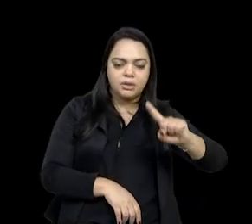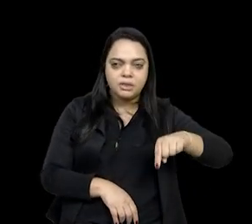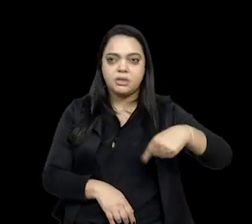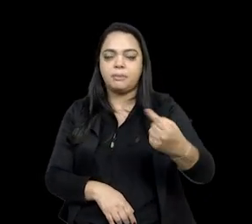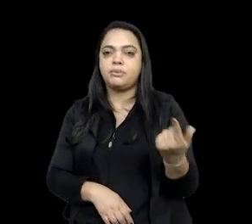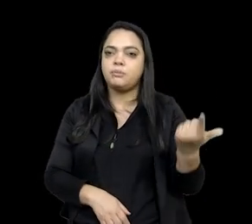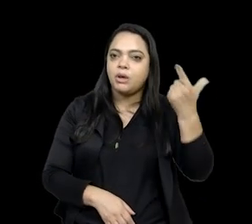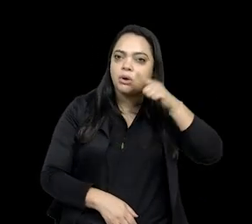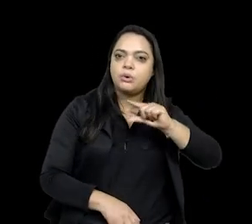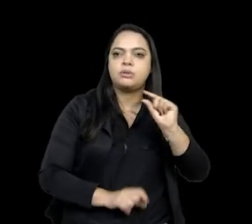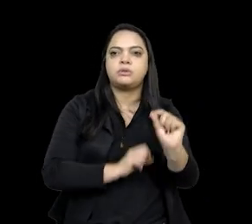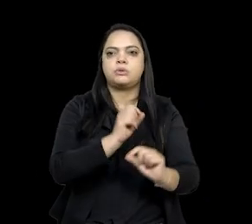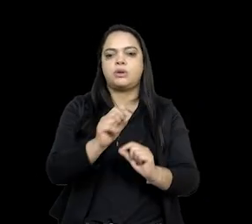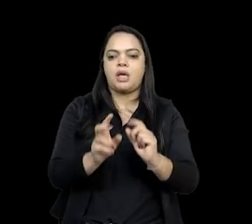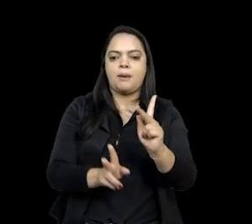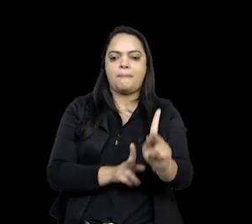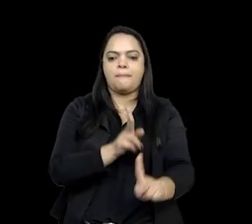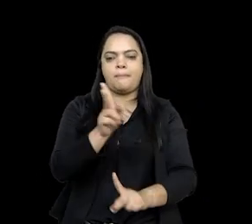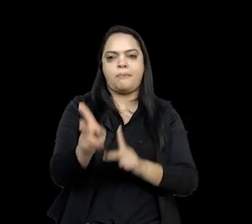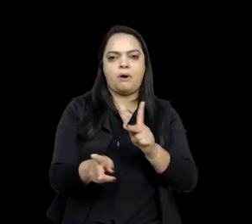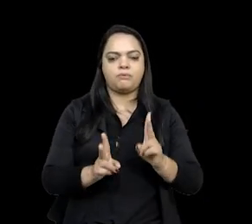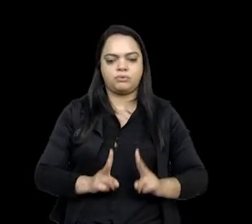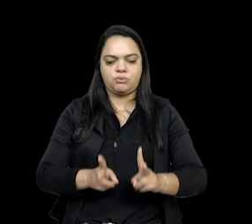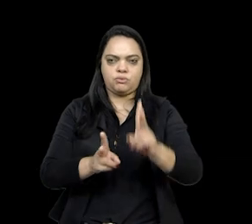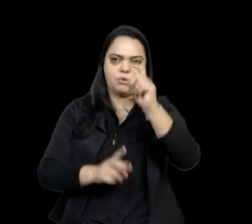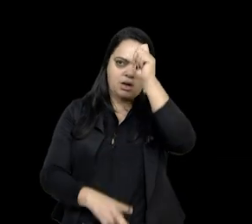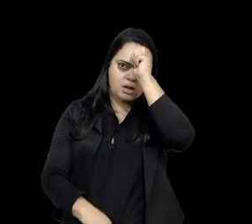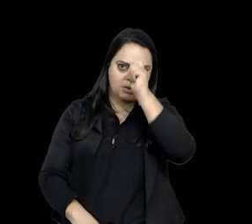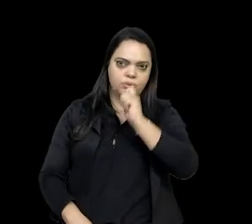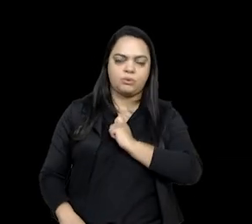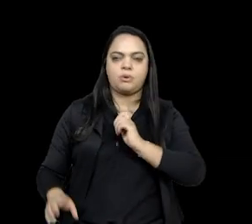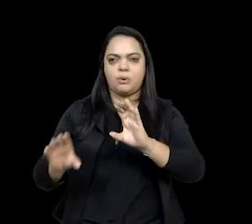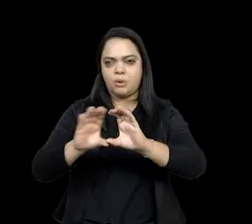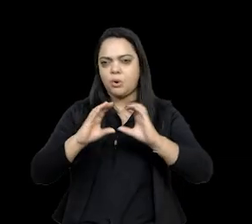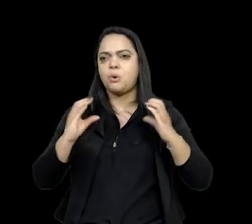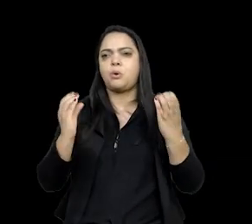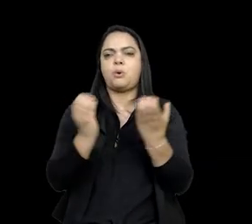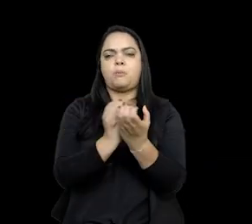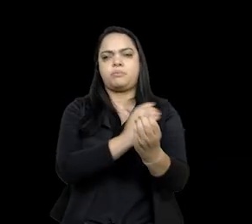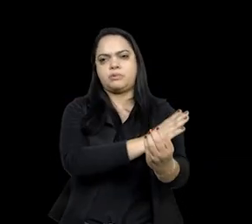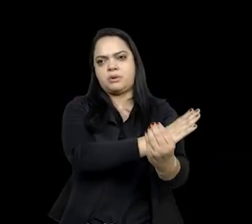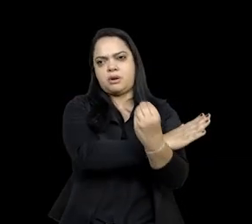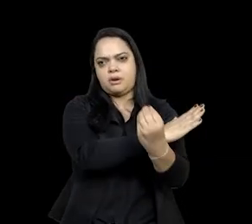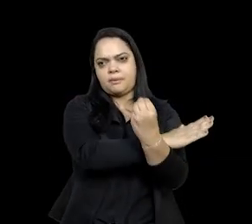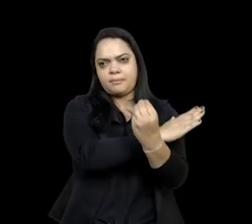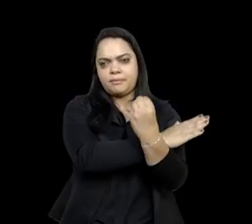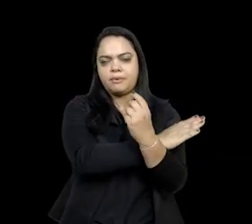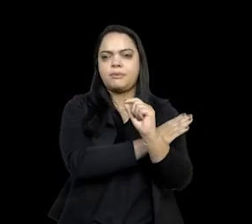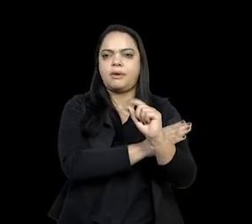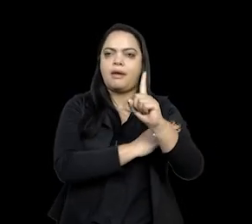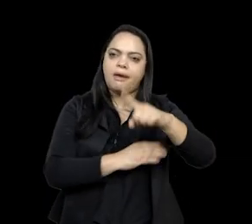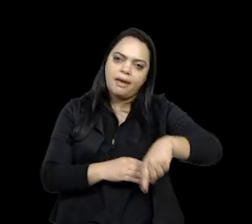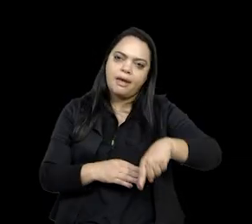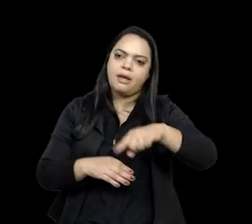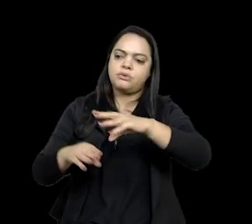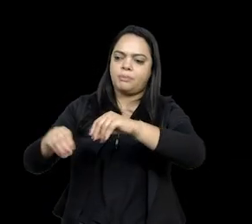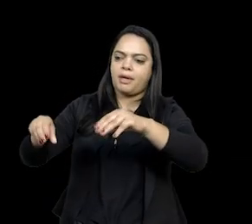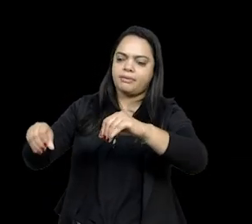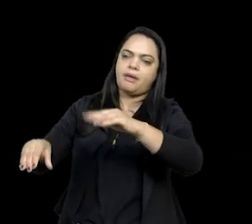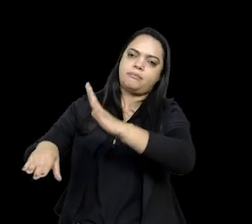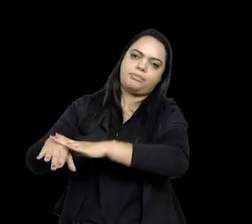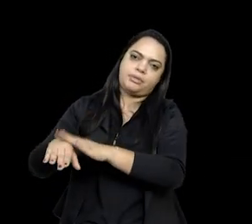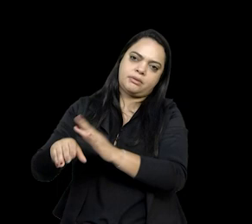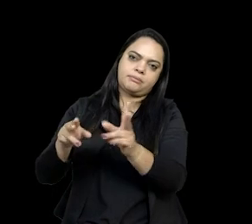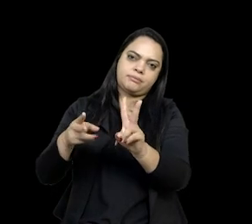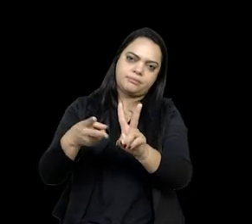permaneçam autônomos, sejam comunidades autossuficientes, tem que garantir a demarcação das terras, então eu acho que a